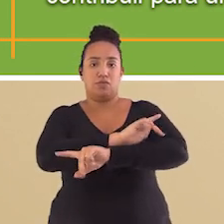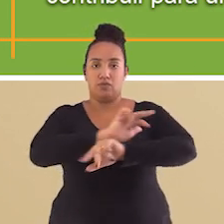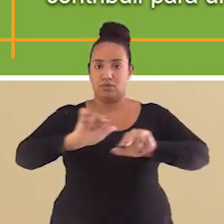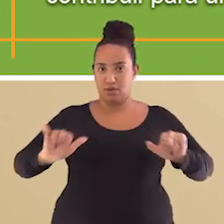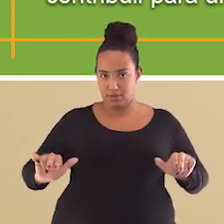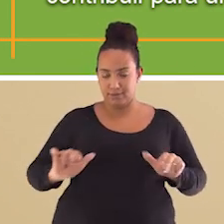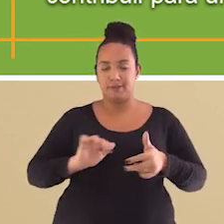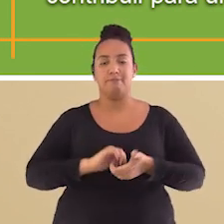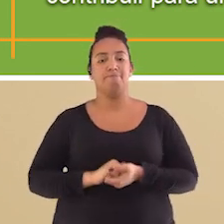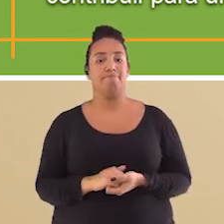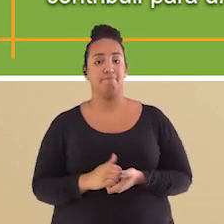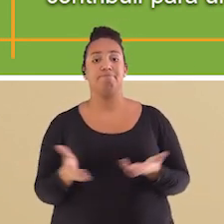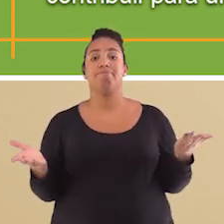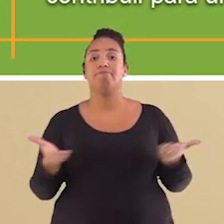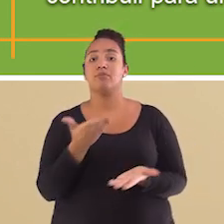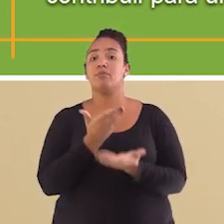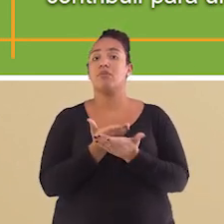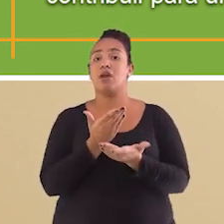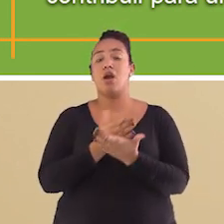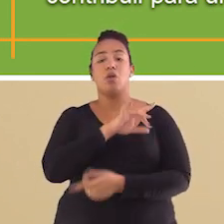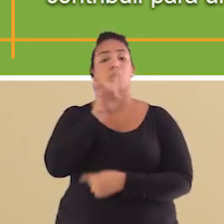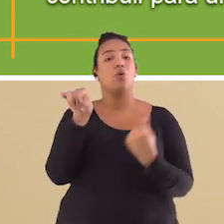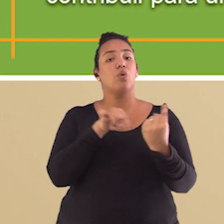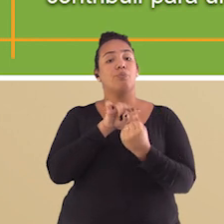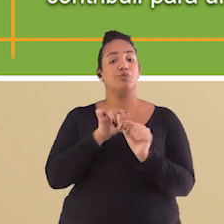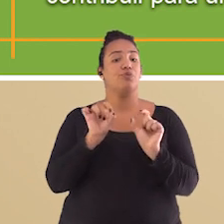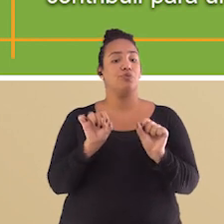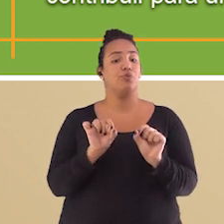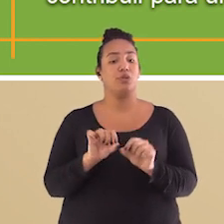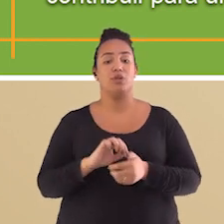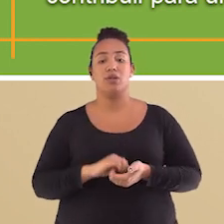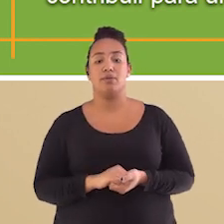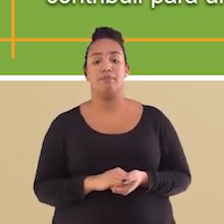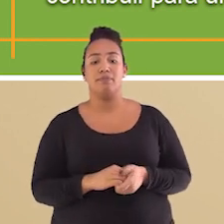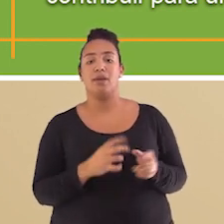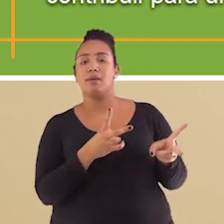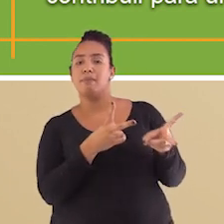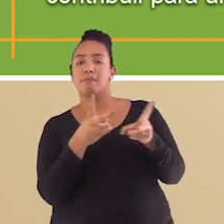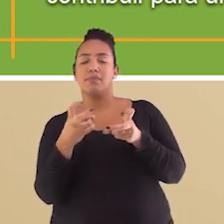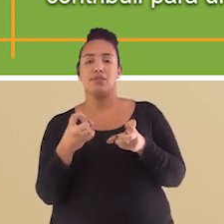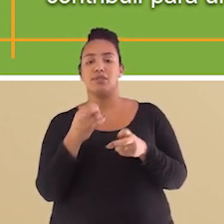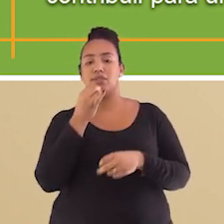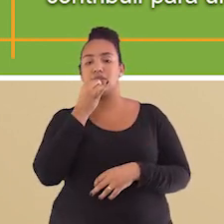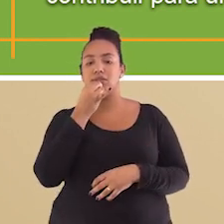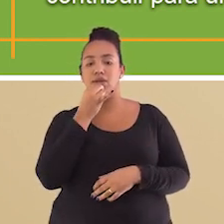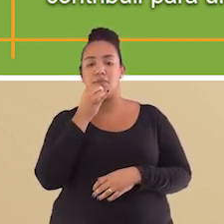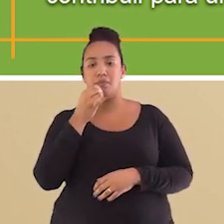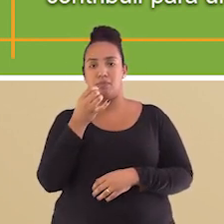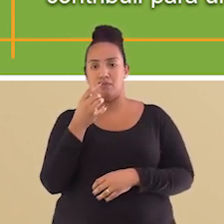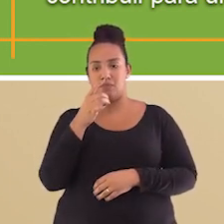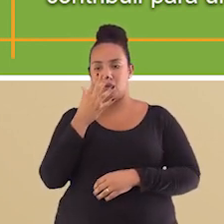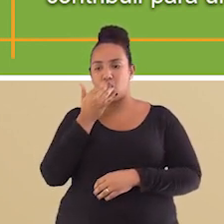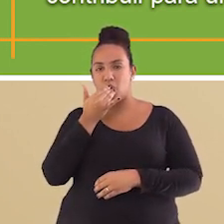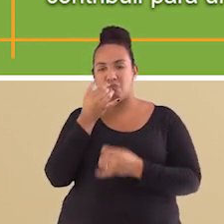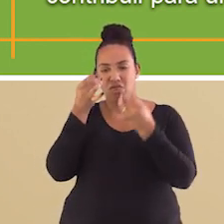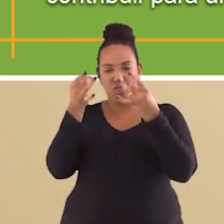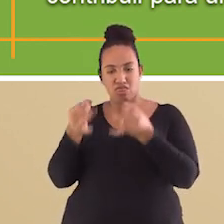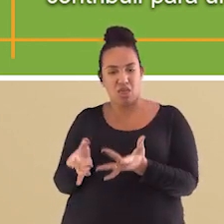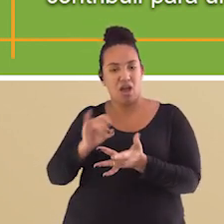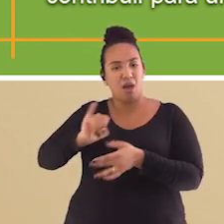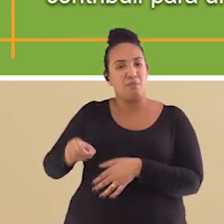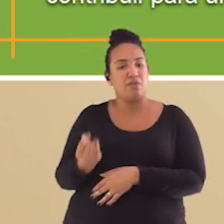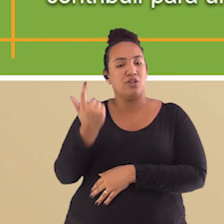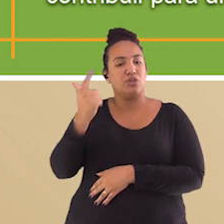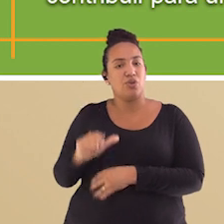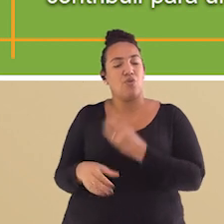do ambiente. Já o objetivo da aula de hoje é compreender como o reaproveitamento de resíduos orgânicos pode contribuir para uma melhor